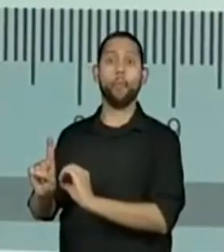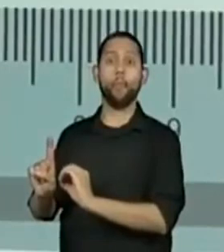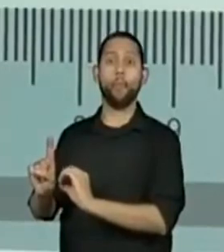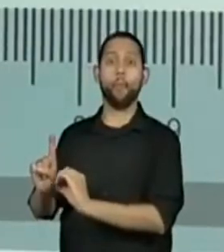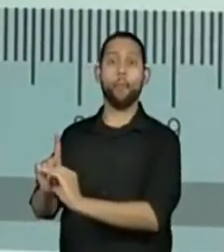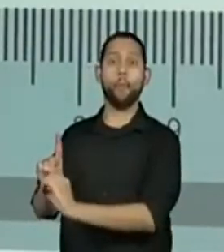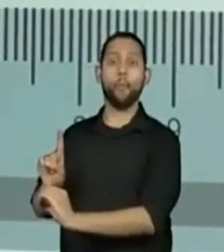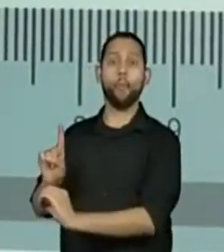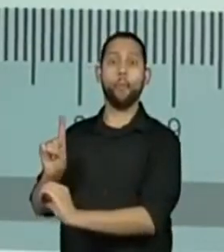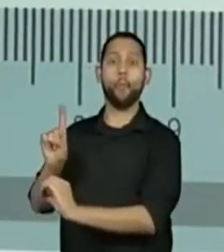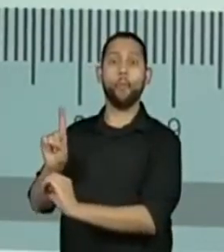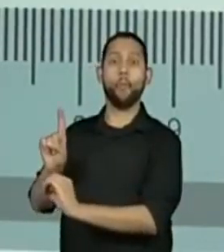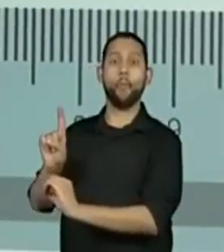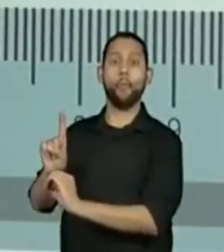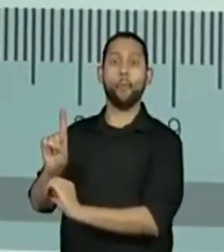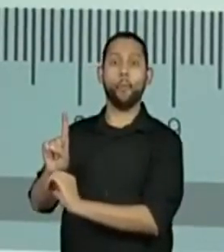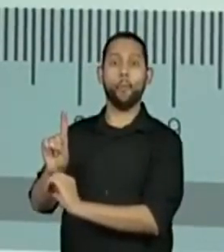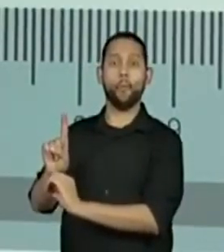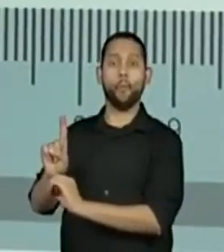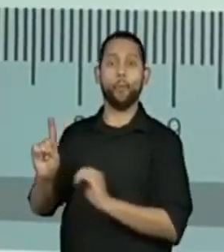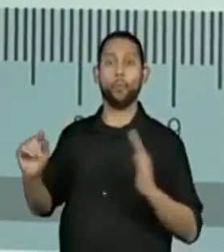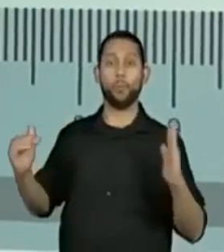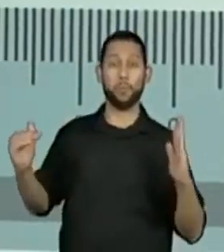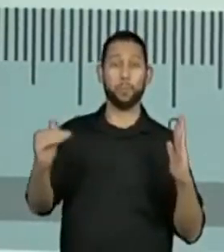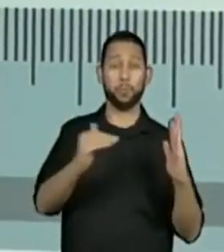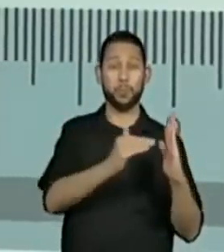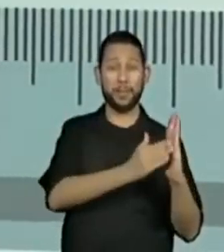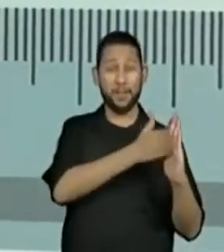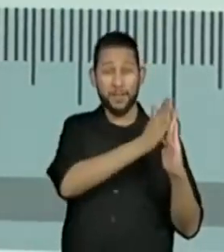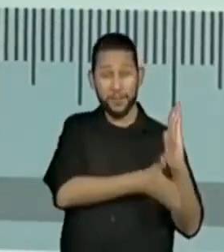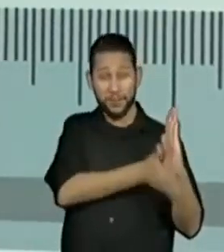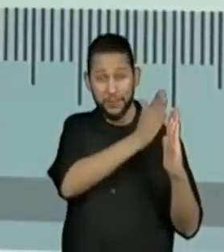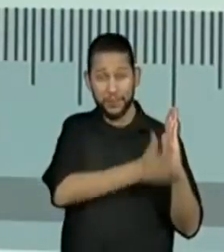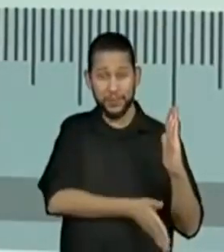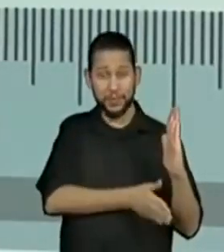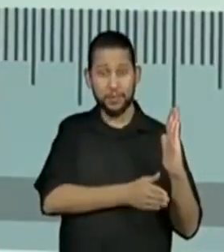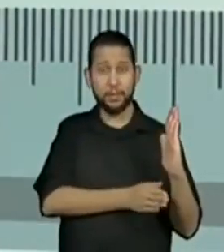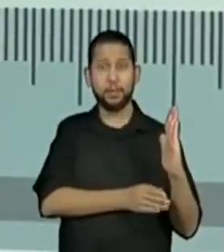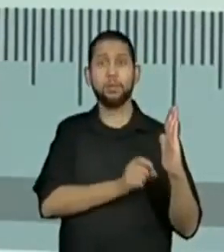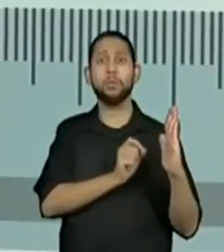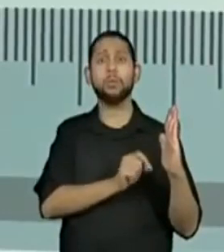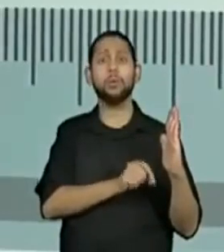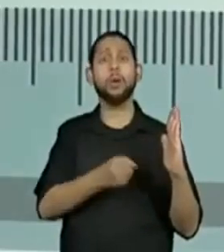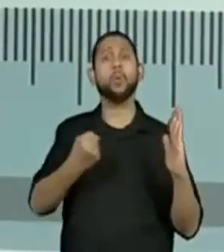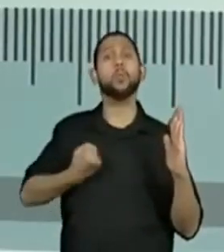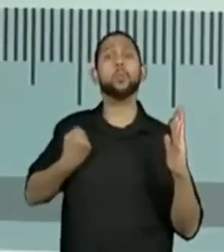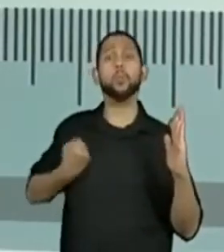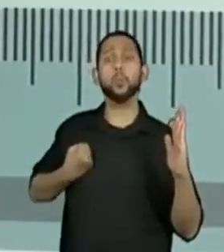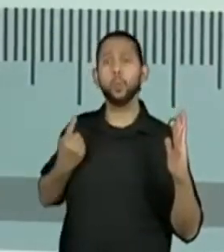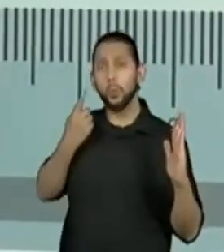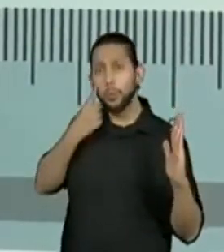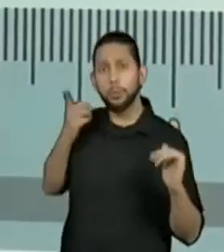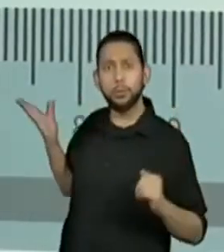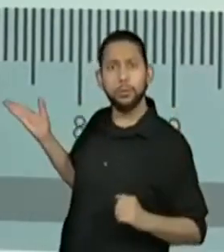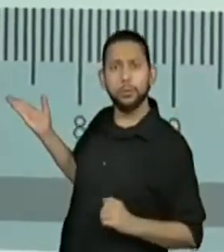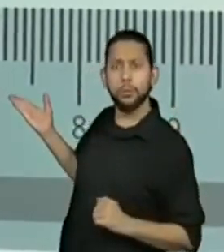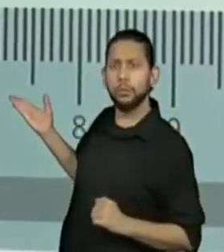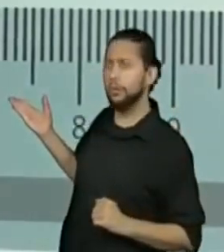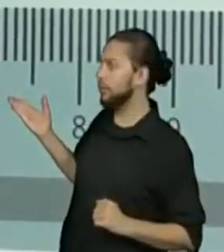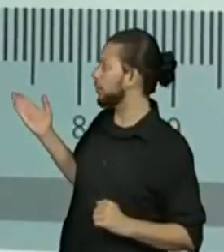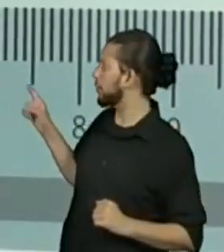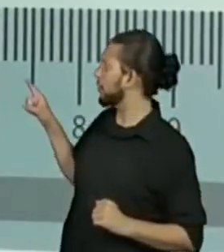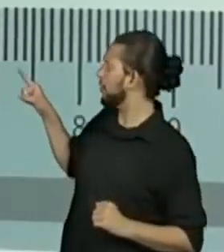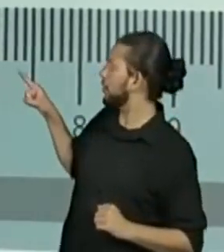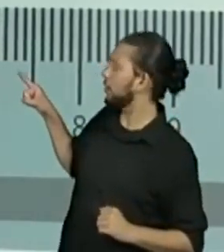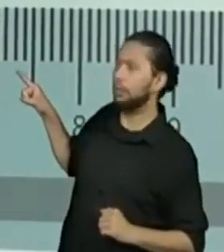lápis aqui, que na extremidade da borracha, que me liga. Veja bem a que ponto da régua.